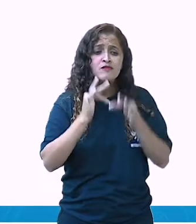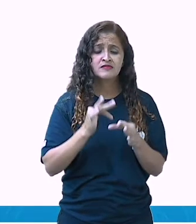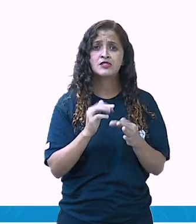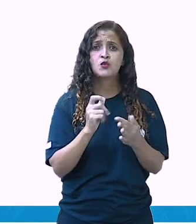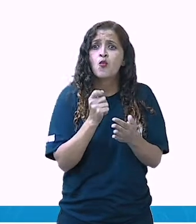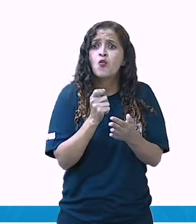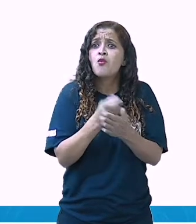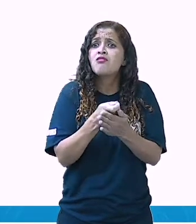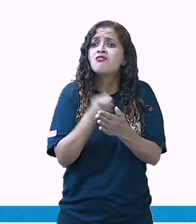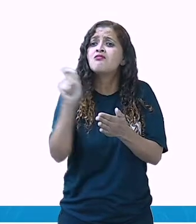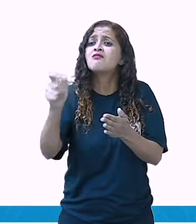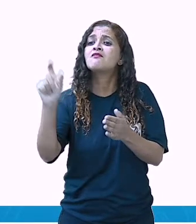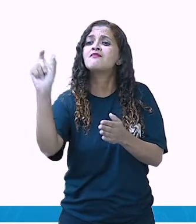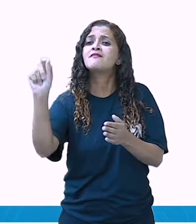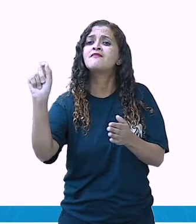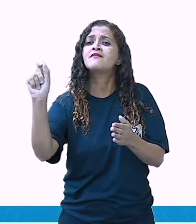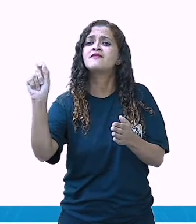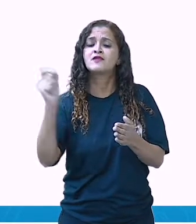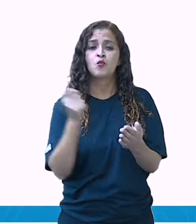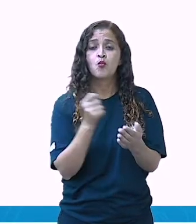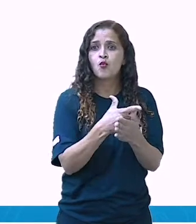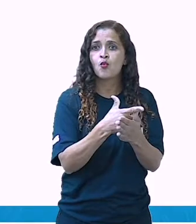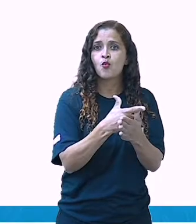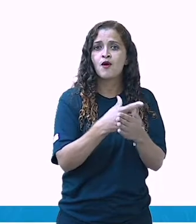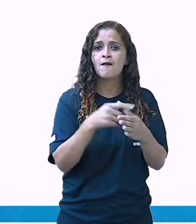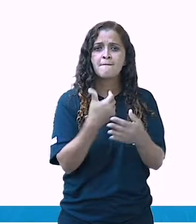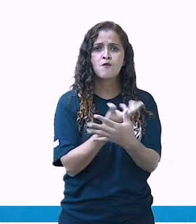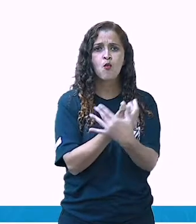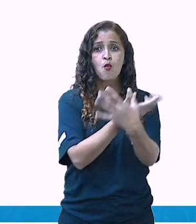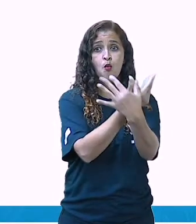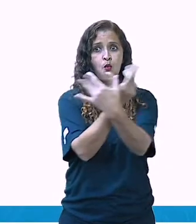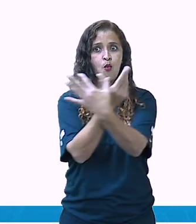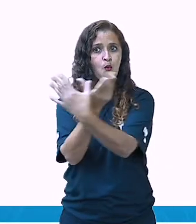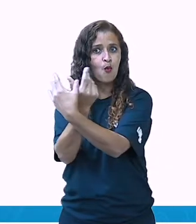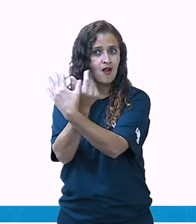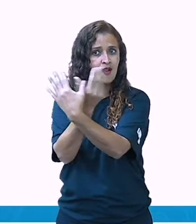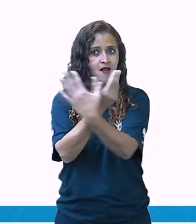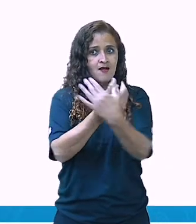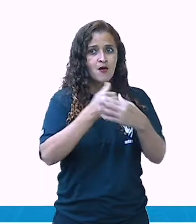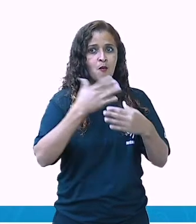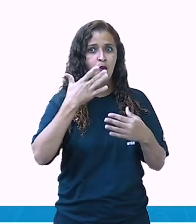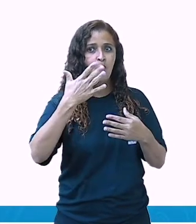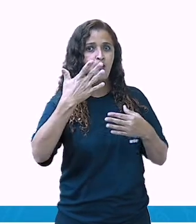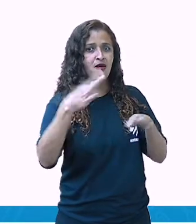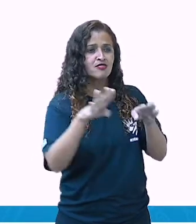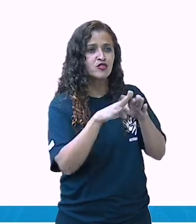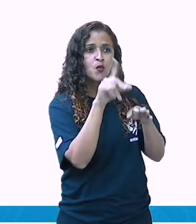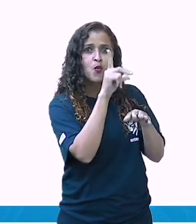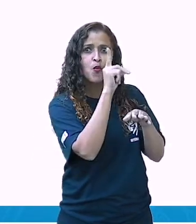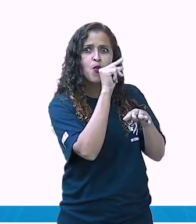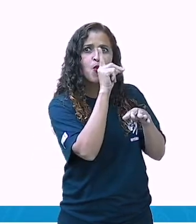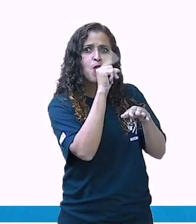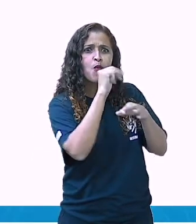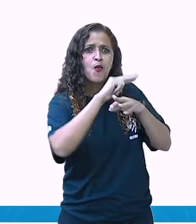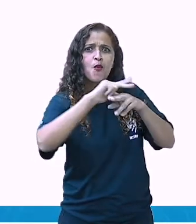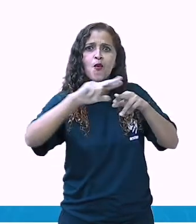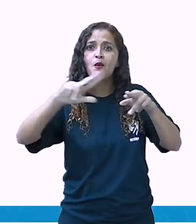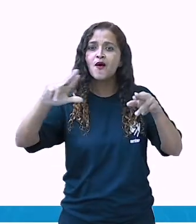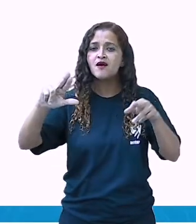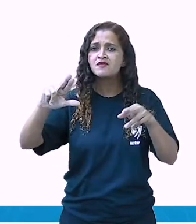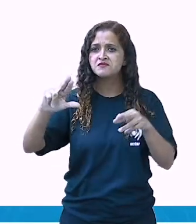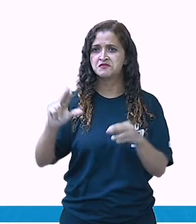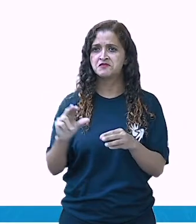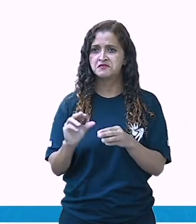Borboletas de muitas cores, lavadeiras e passarinhos. Ovos verdes e